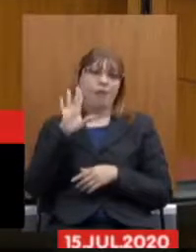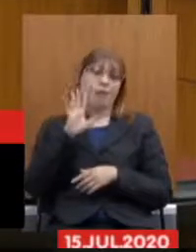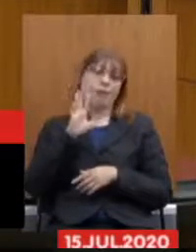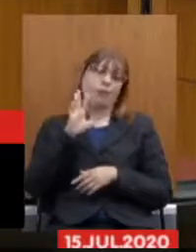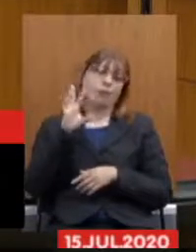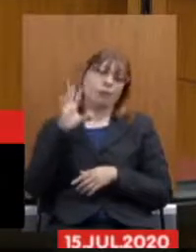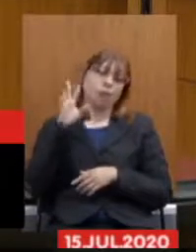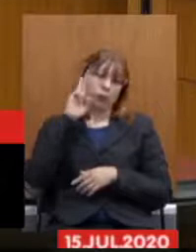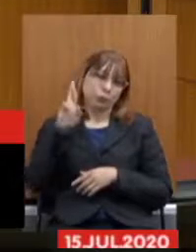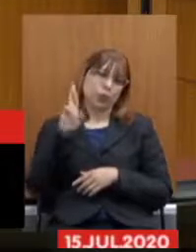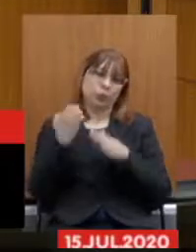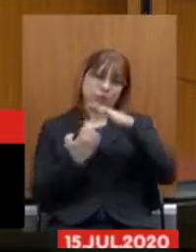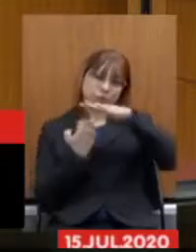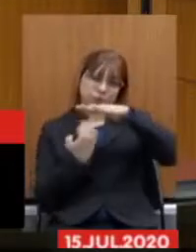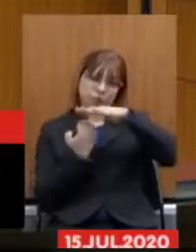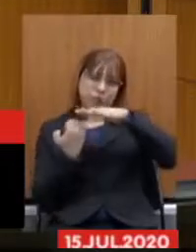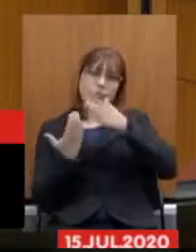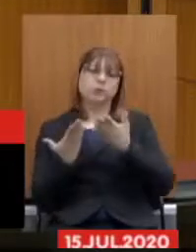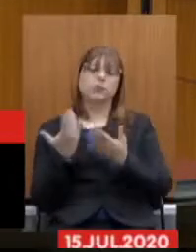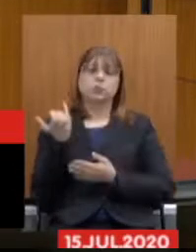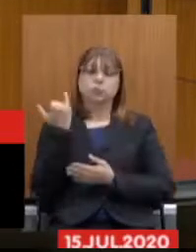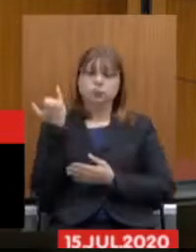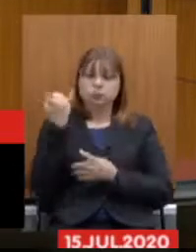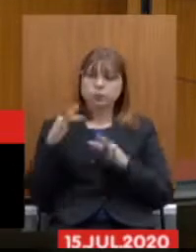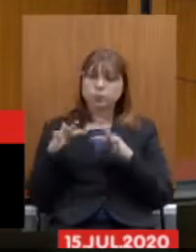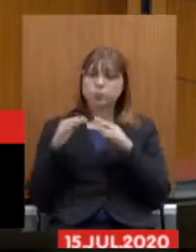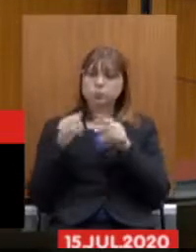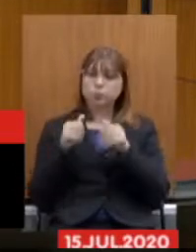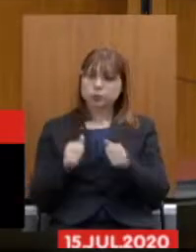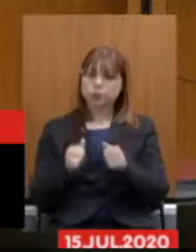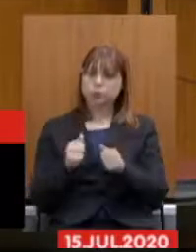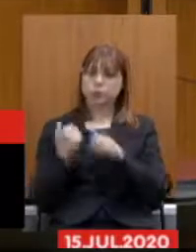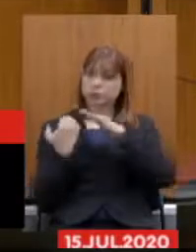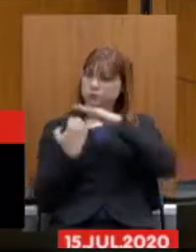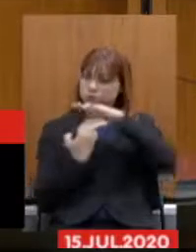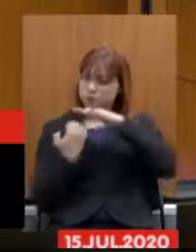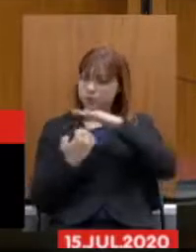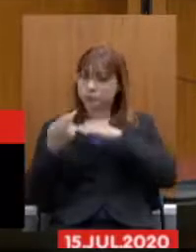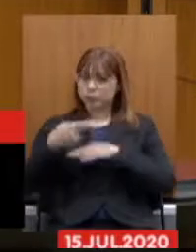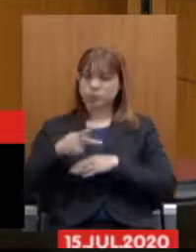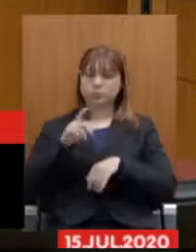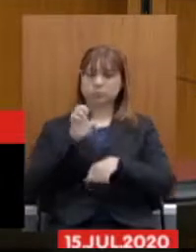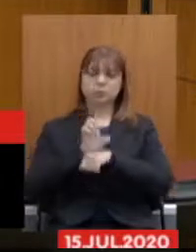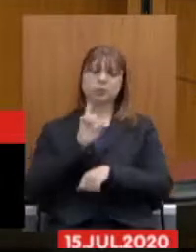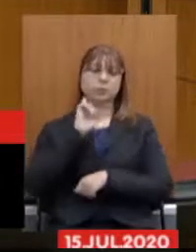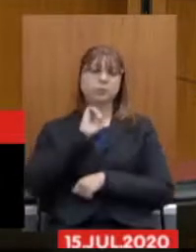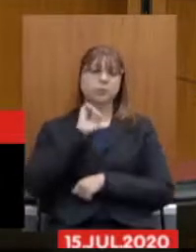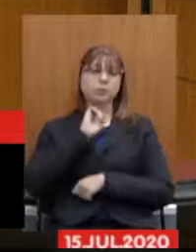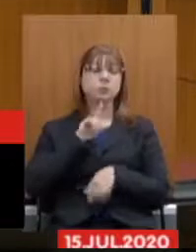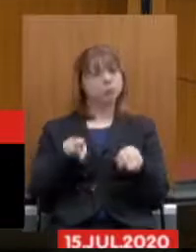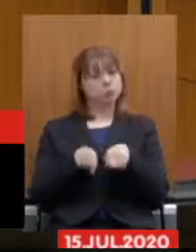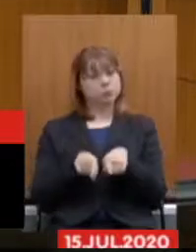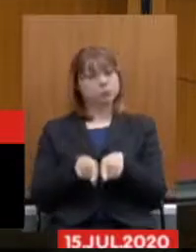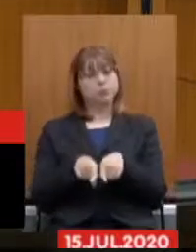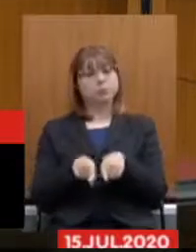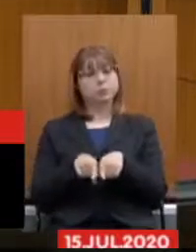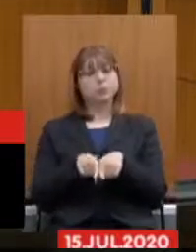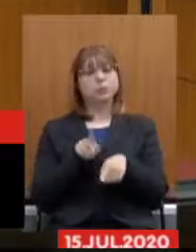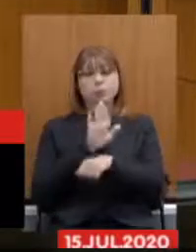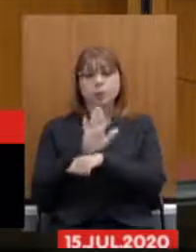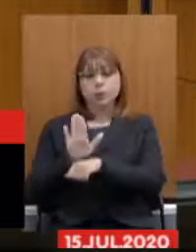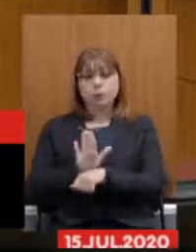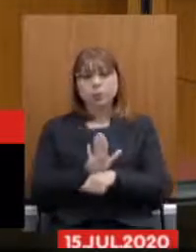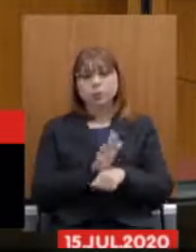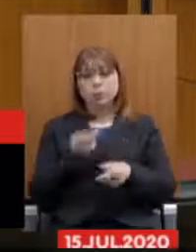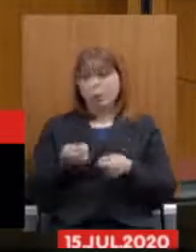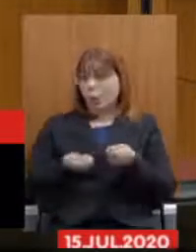porta de entrada para as empresas no Estado de Minas. Então, consequentemente, também, ela contribui para a